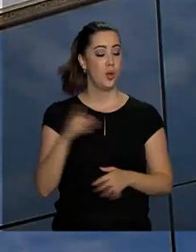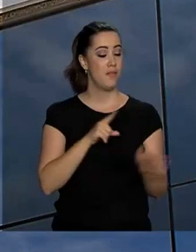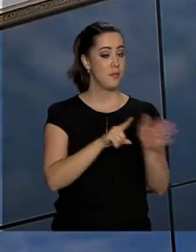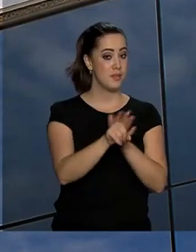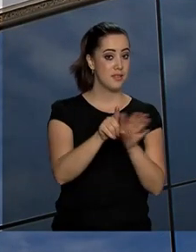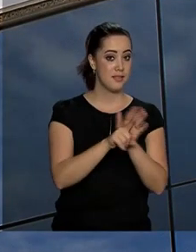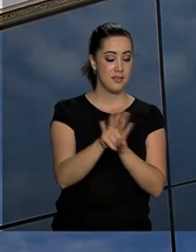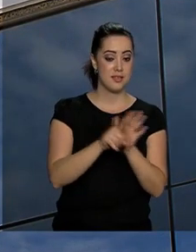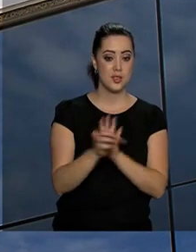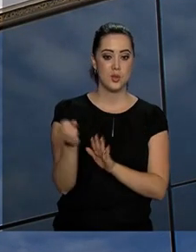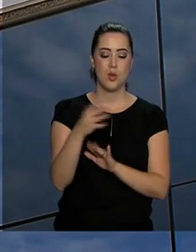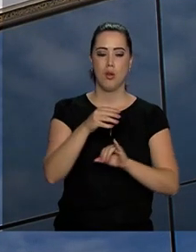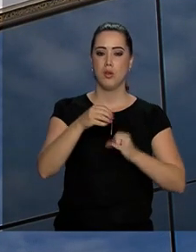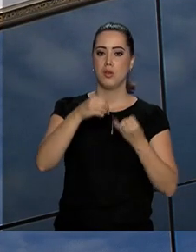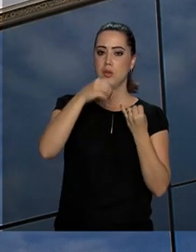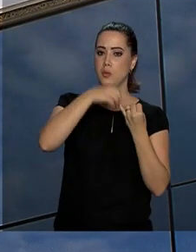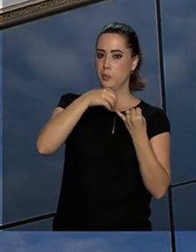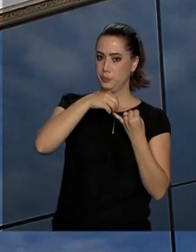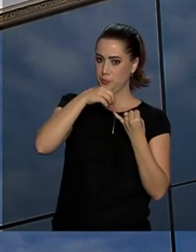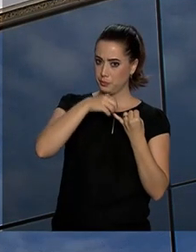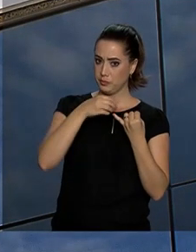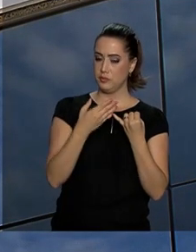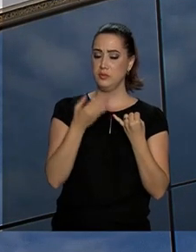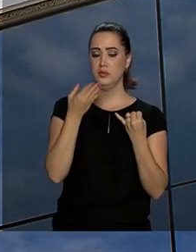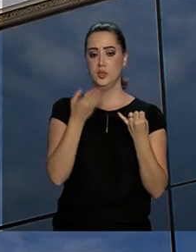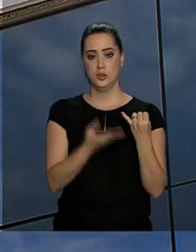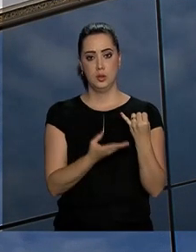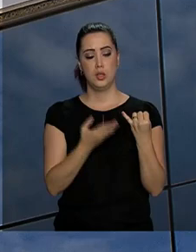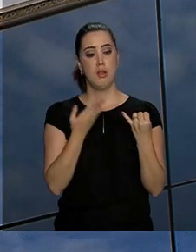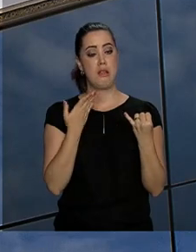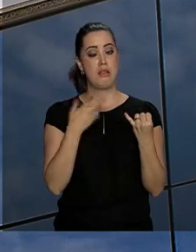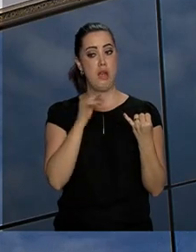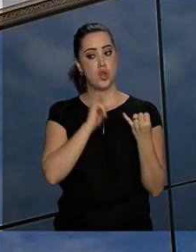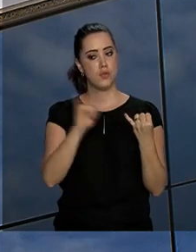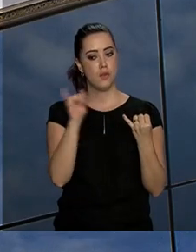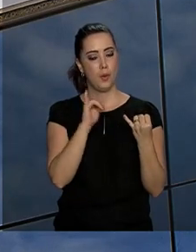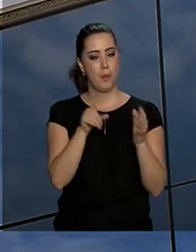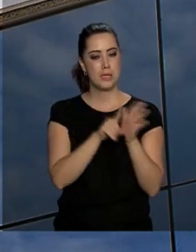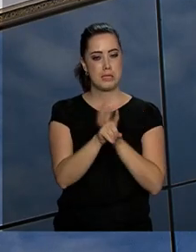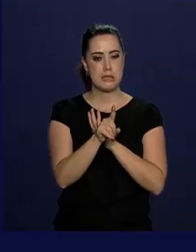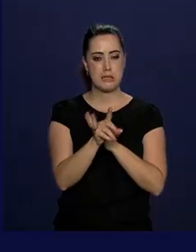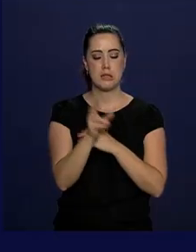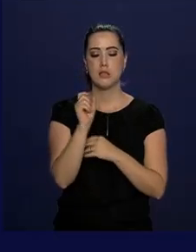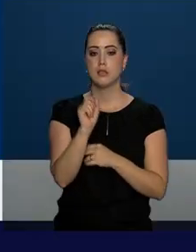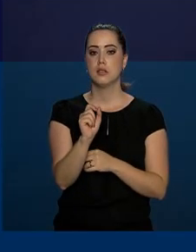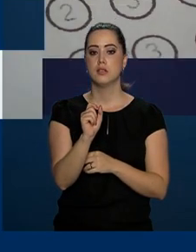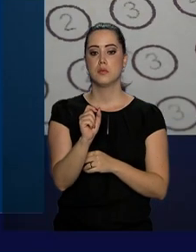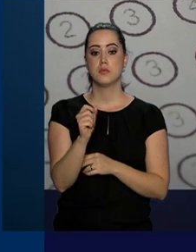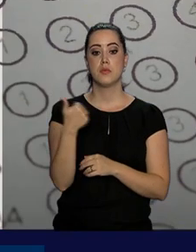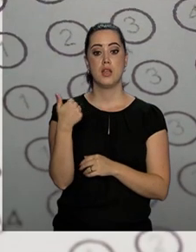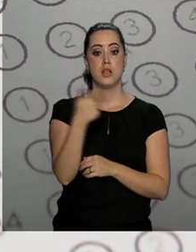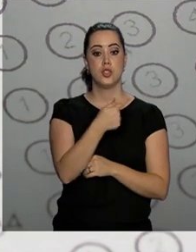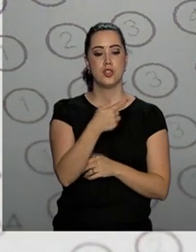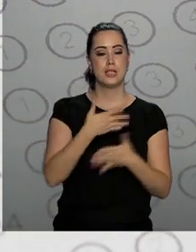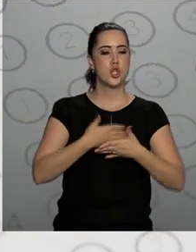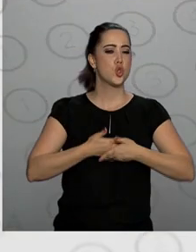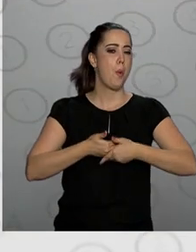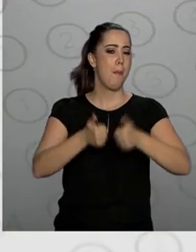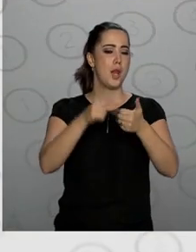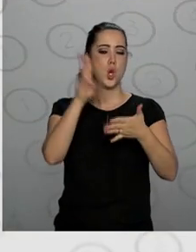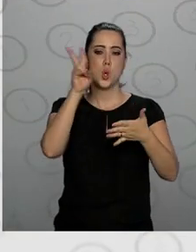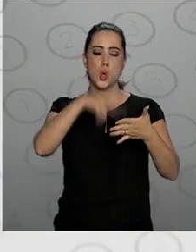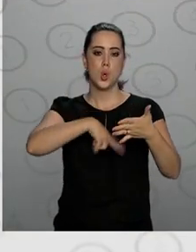do Instituto Nacional de Estudos e Pesquisas Educacionais, Anísio Teixeira, o INEP, 17 dos melhores